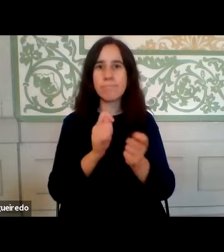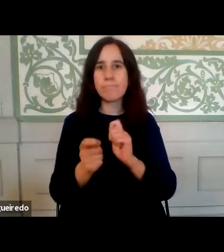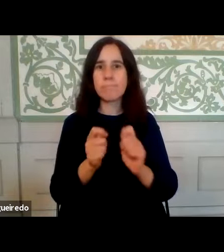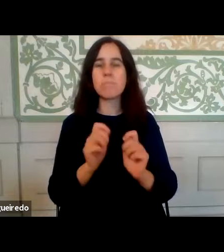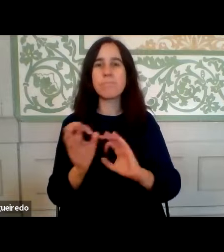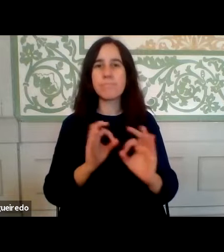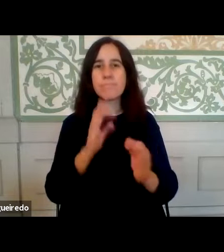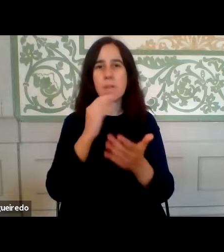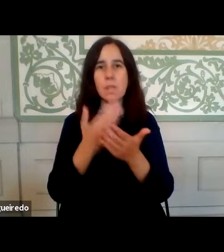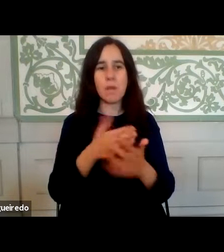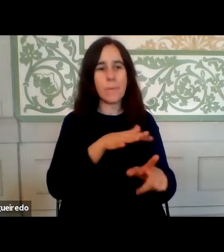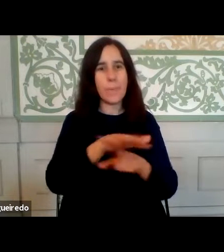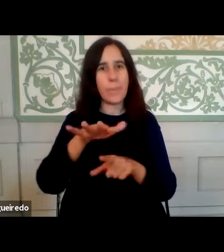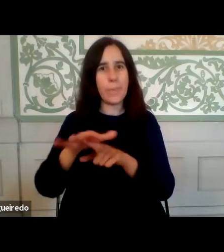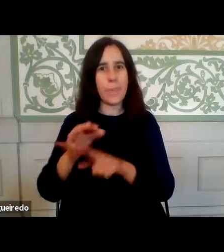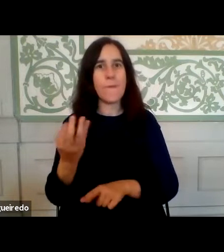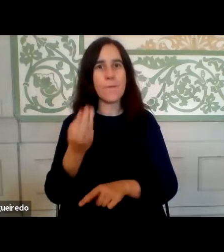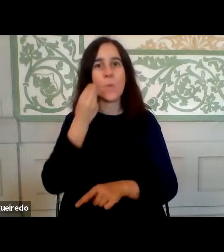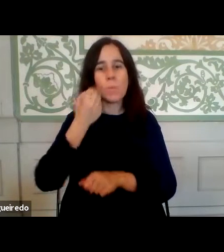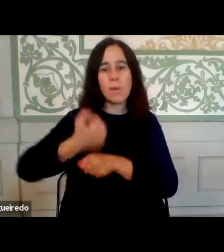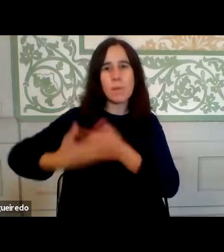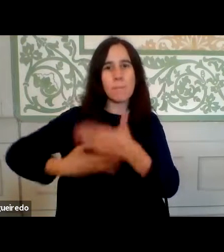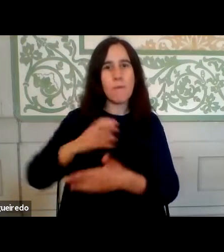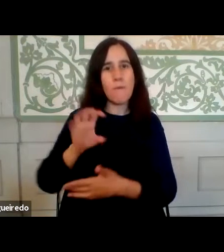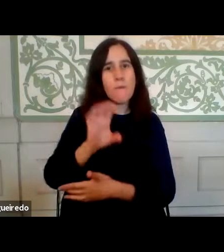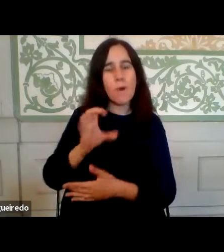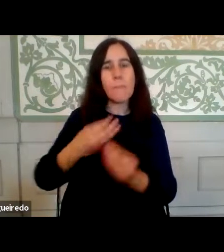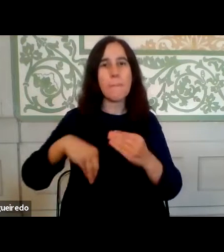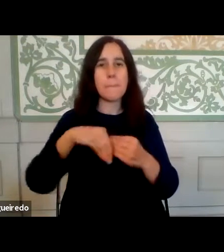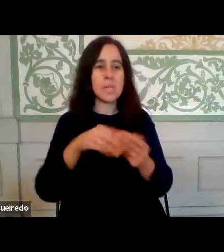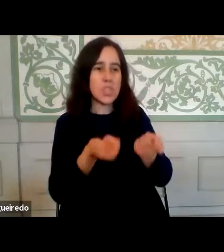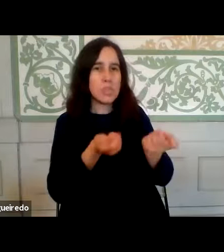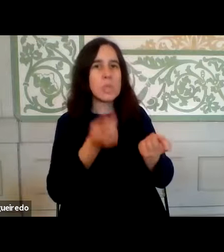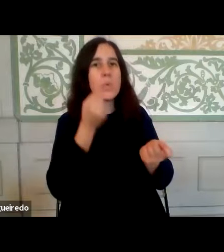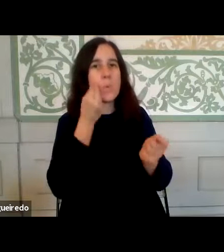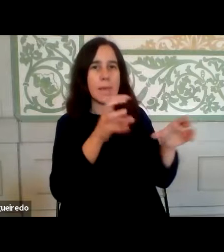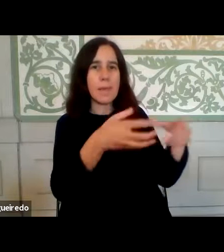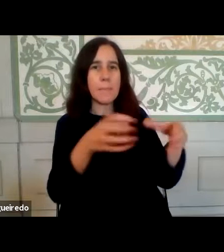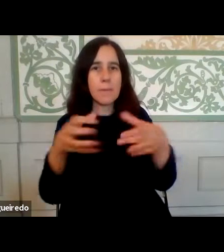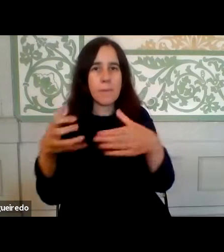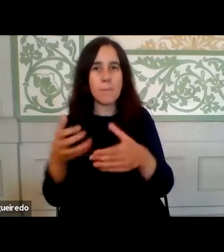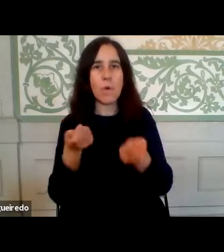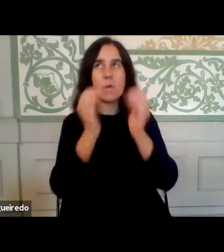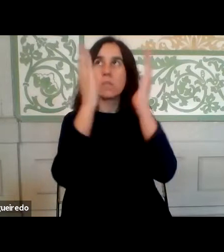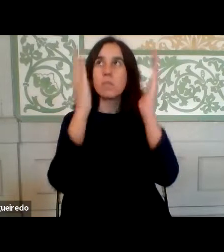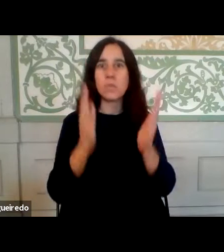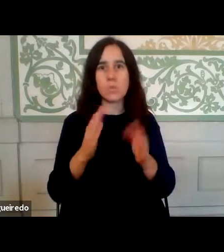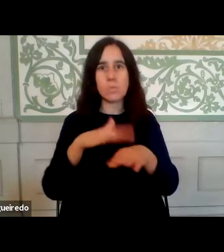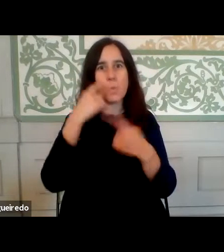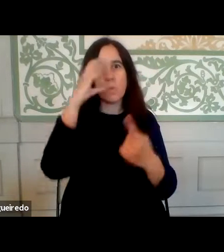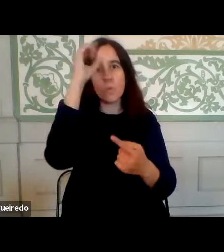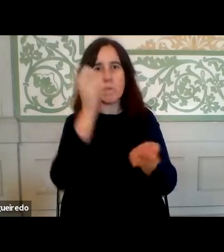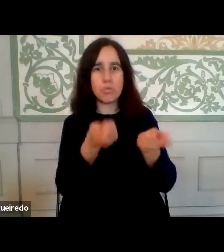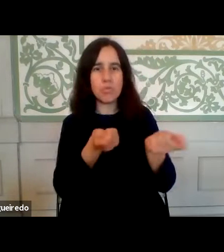reflexos não só na forma de trabalhar, mas também na forma de gerir as equipas, de gerir as organizações da Administração Pública